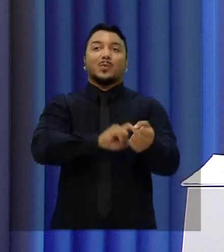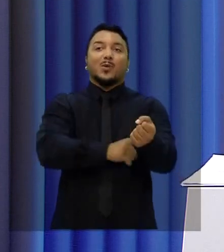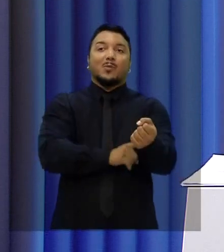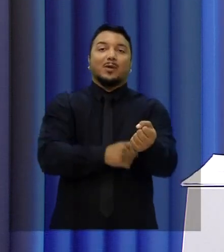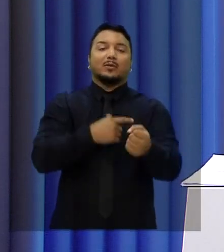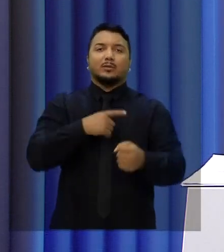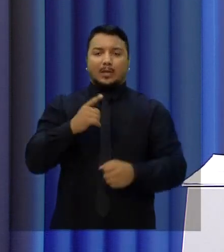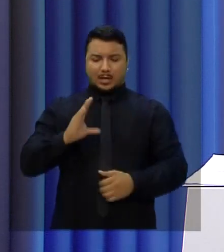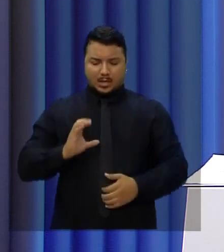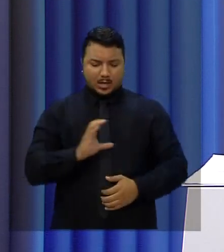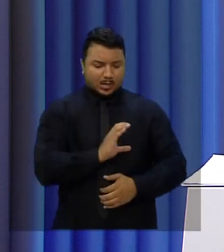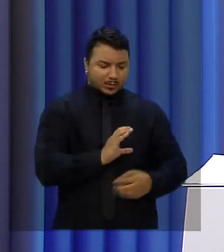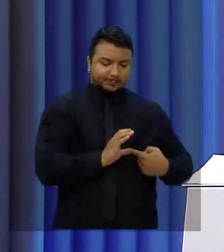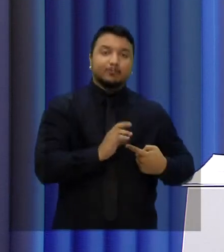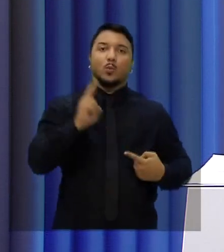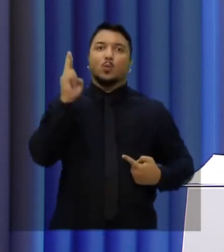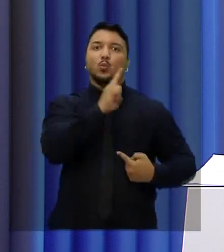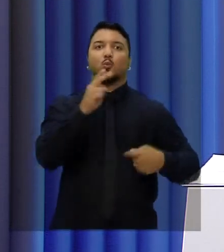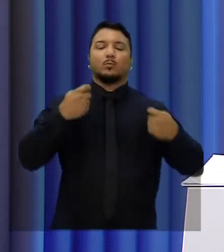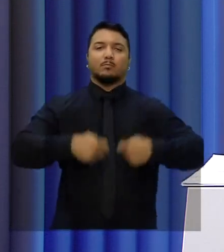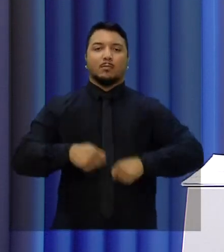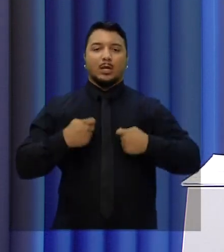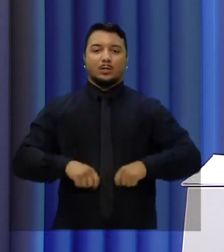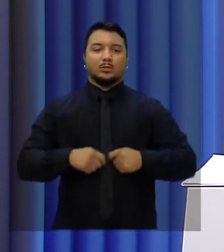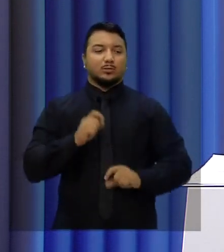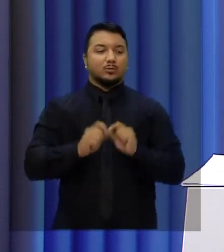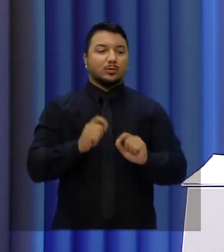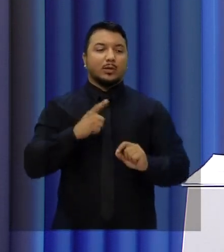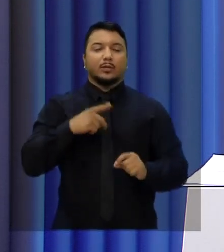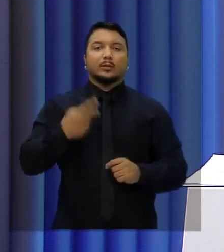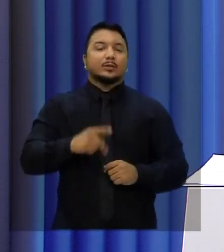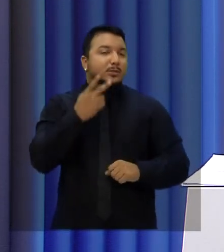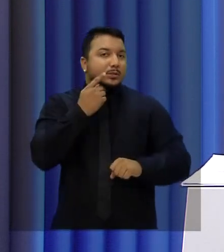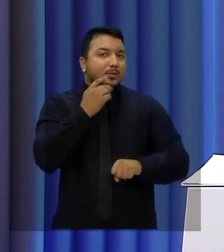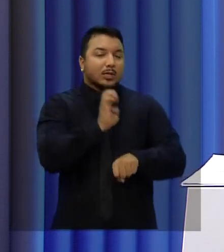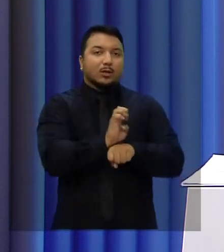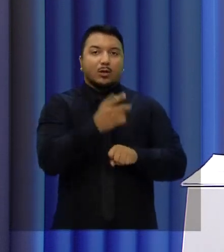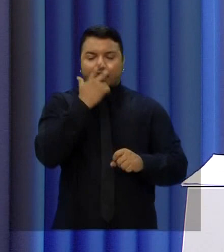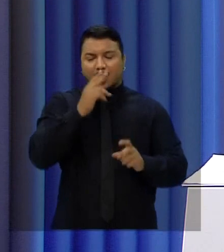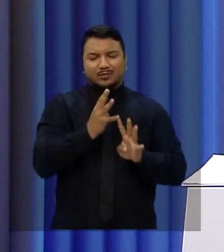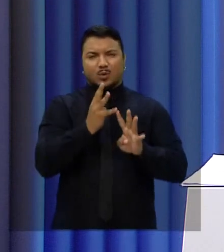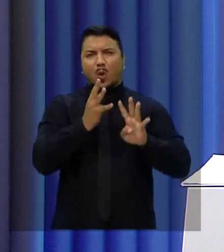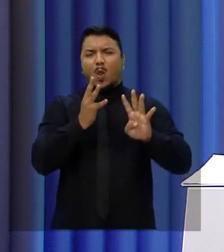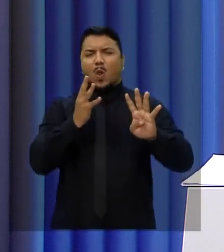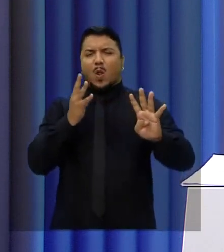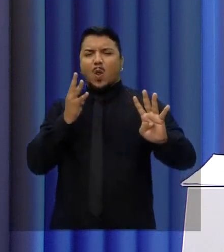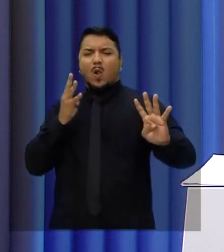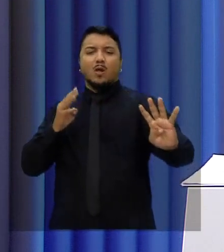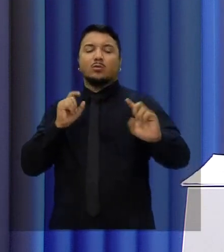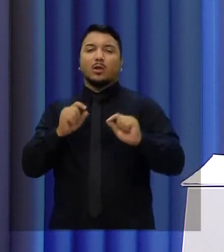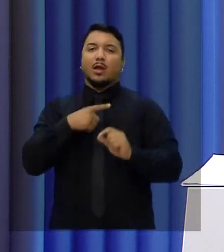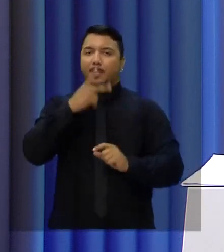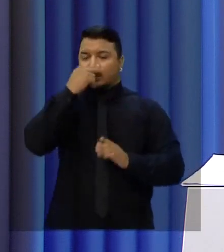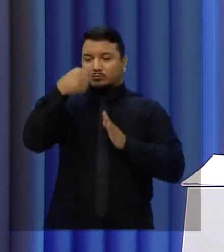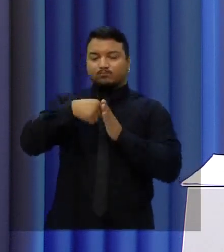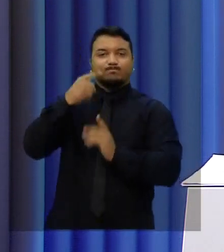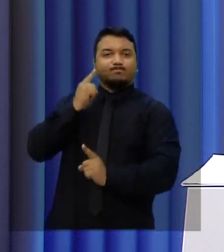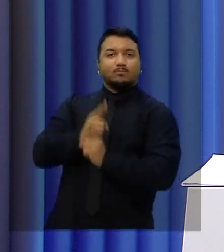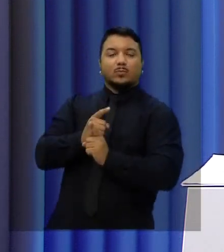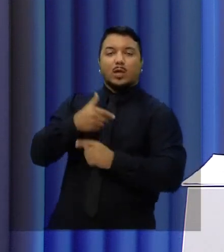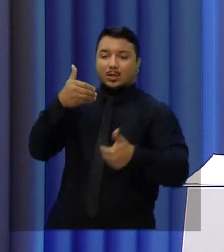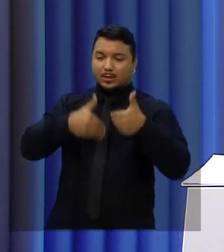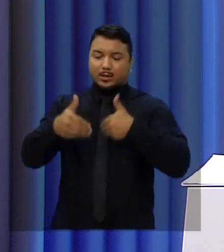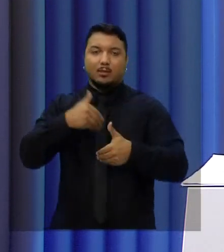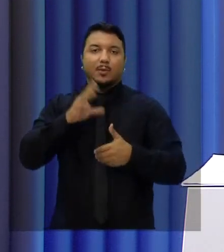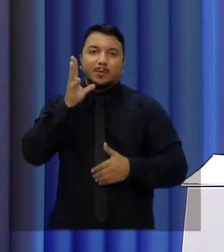câncer tem pressa. Infelizmente, existem aqui no Ceará longas filhas de espera para diagnóstico, o que é pior, para tratamento.